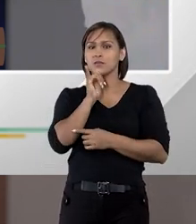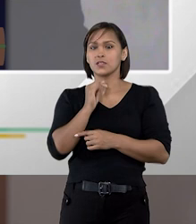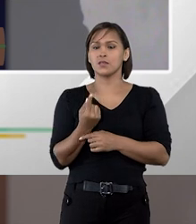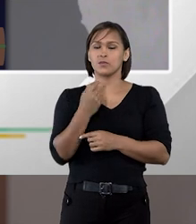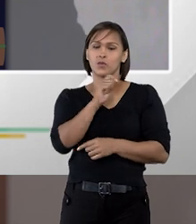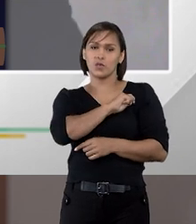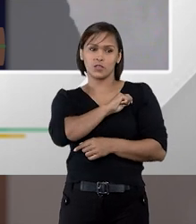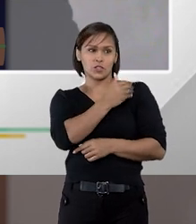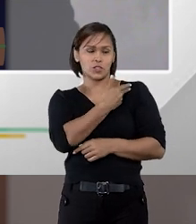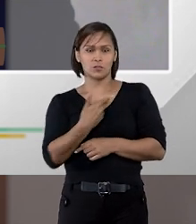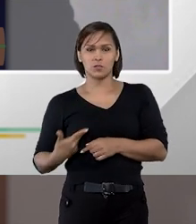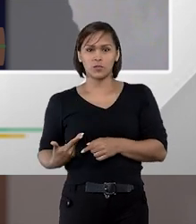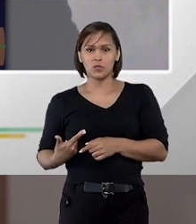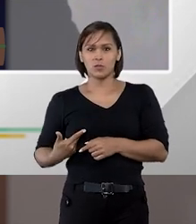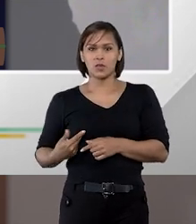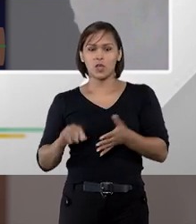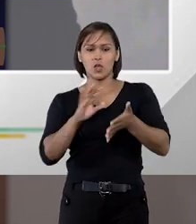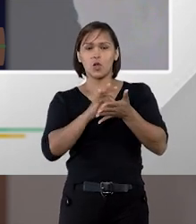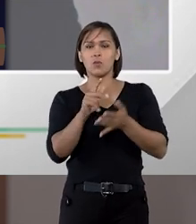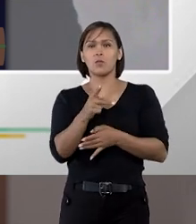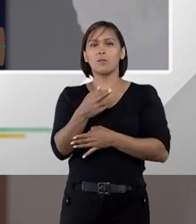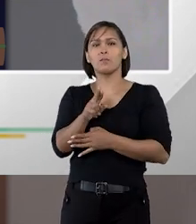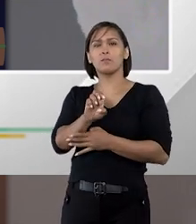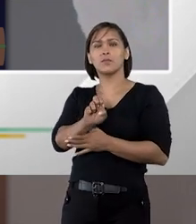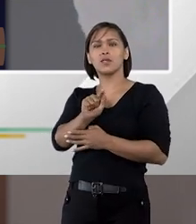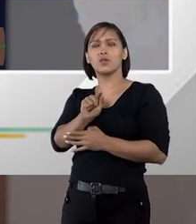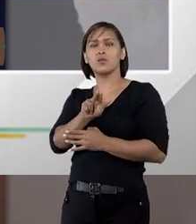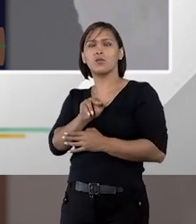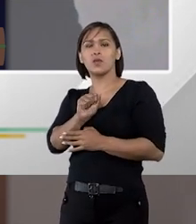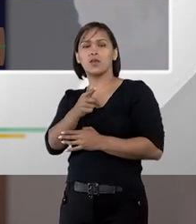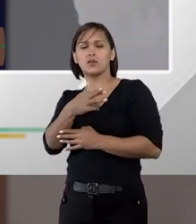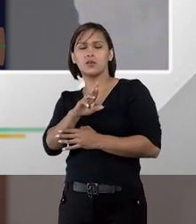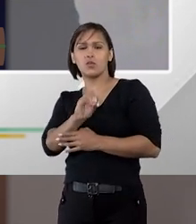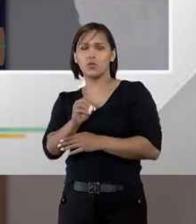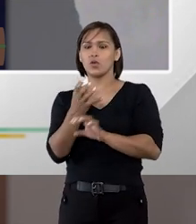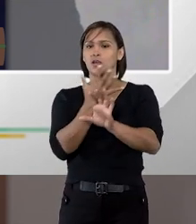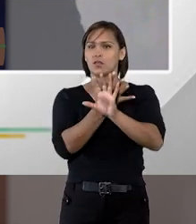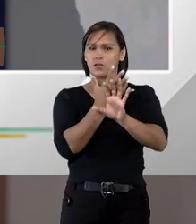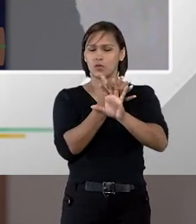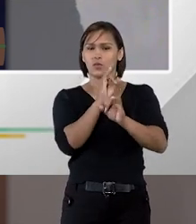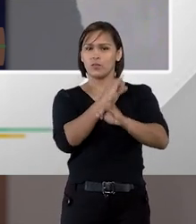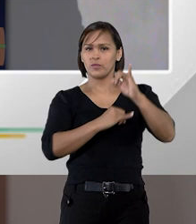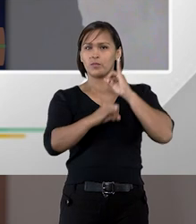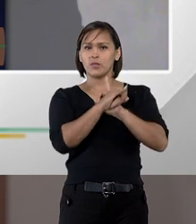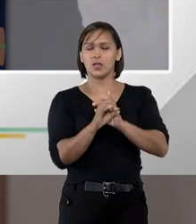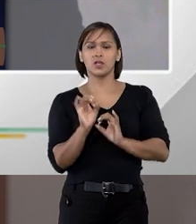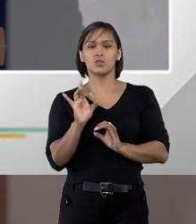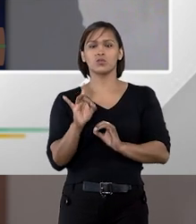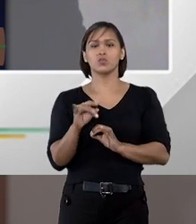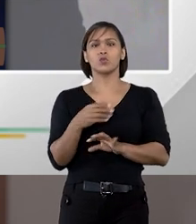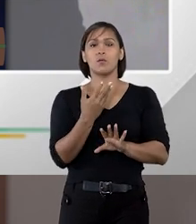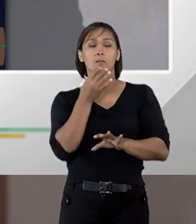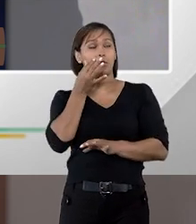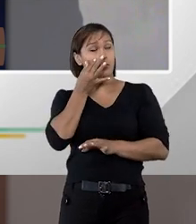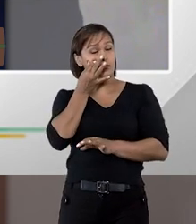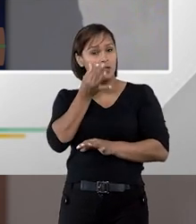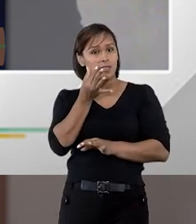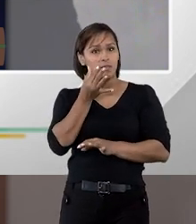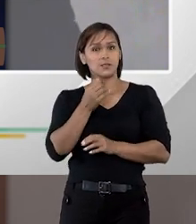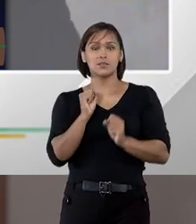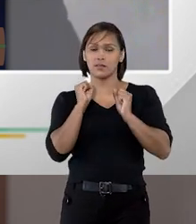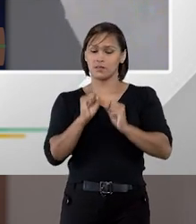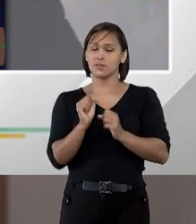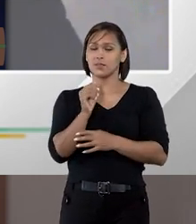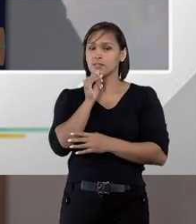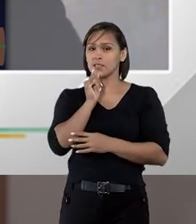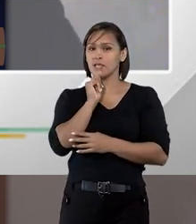exemplo, um agente público atuou como pregoeiro num determinado pregão eletrônico, excepcionalmente um pregão presencial, se isso